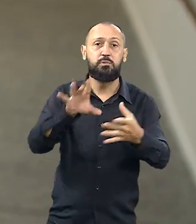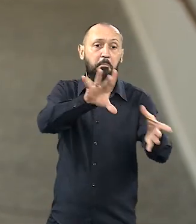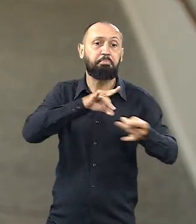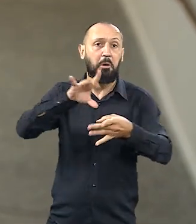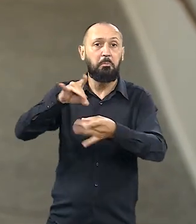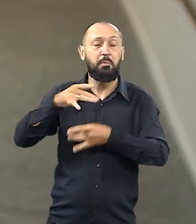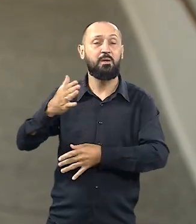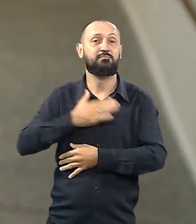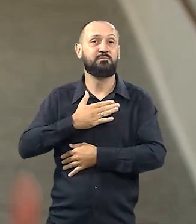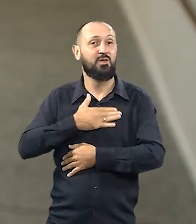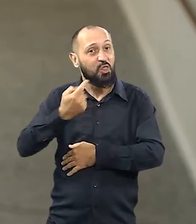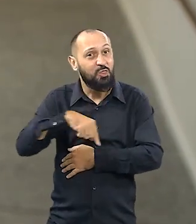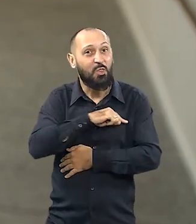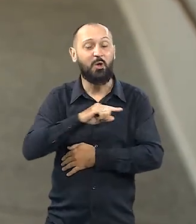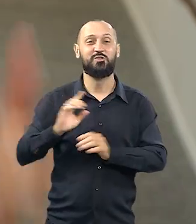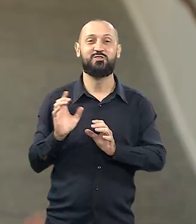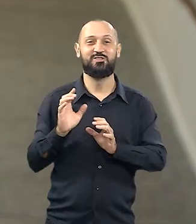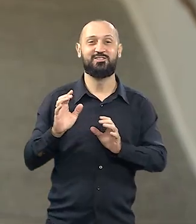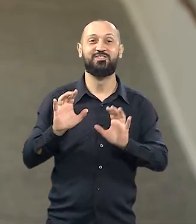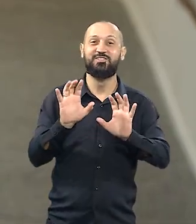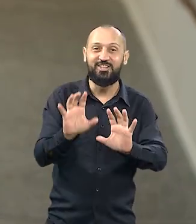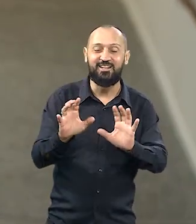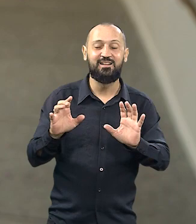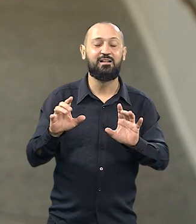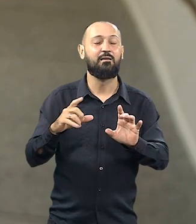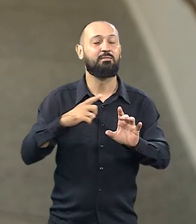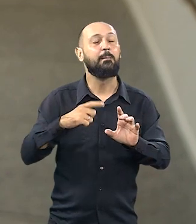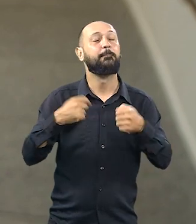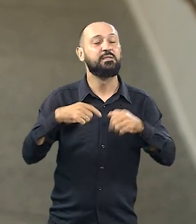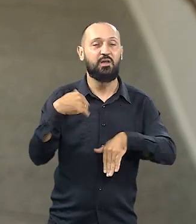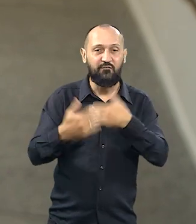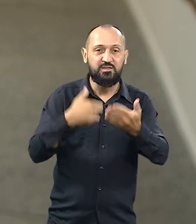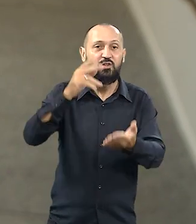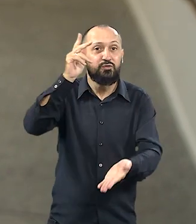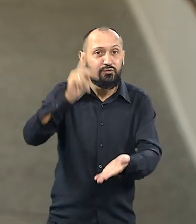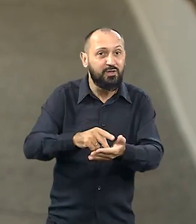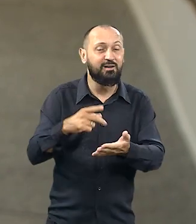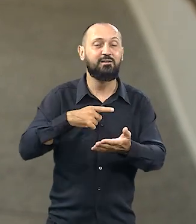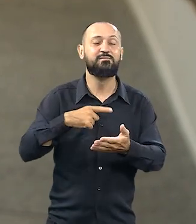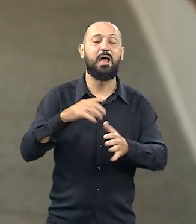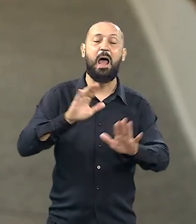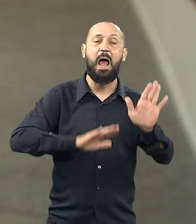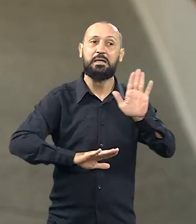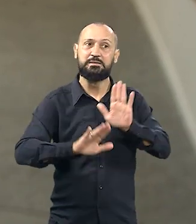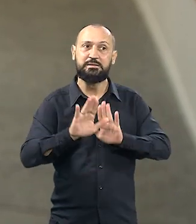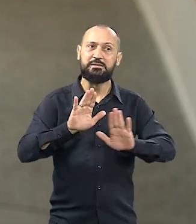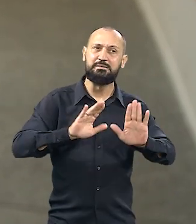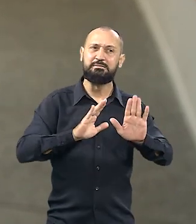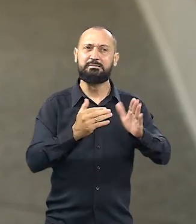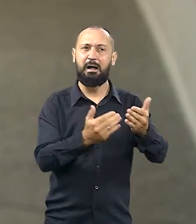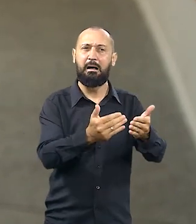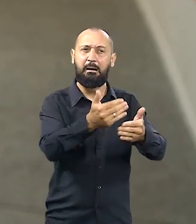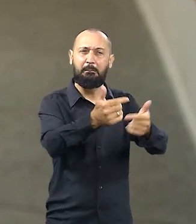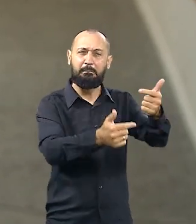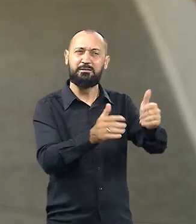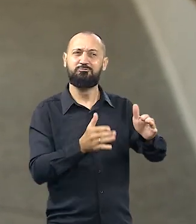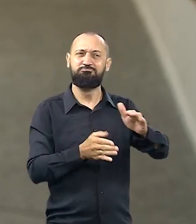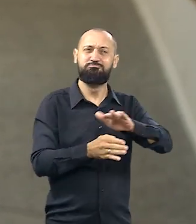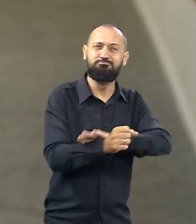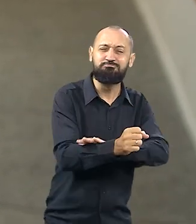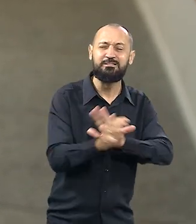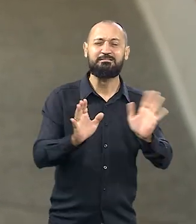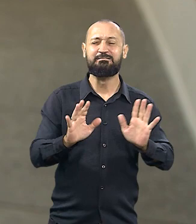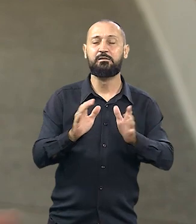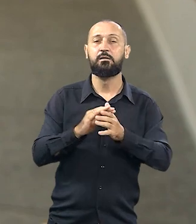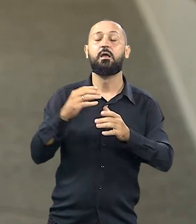tempo. Isso é nosso, isso é de nós, mulheres. Porém, ainda nós temos muito que avançar. As mulheres ainda têm um pouco de receio de entrar na política. Então,